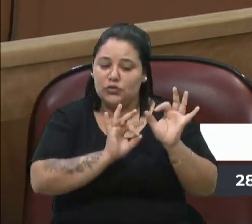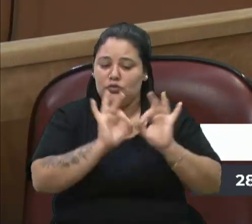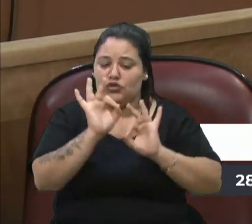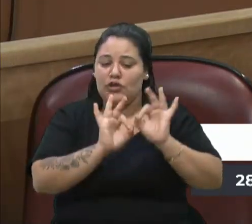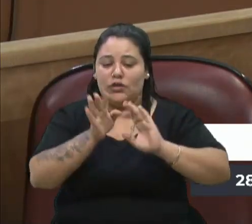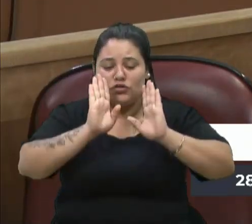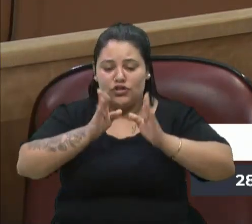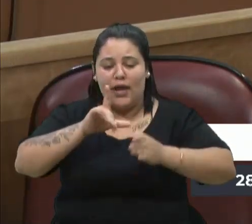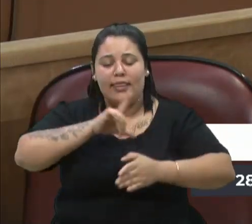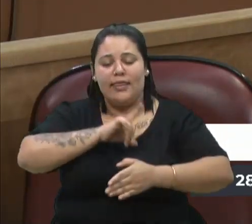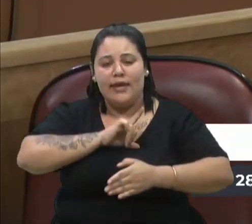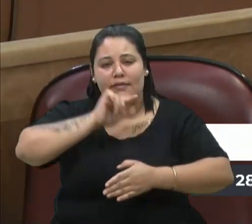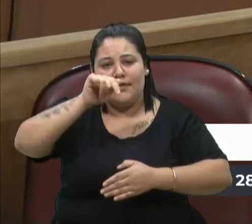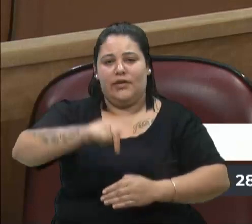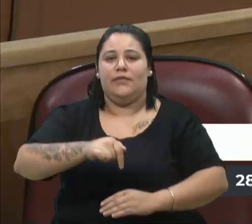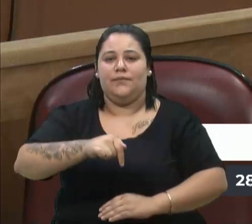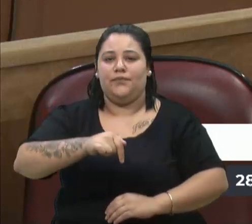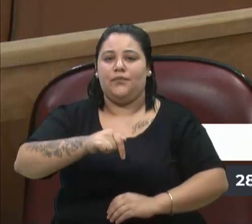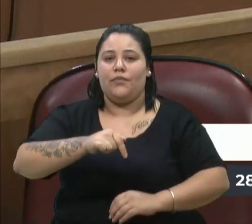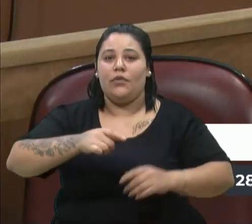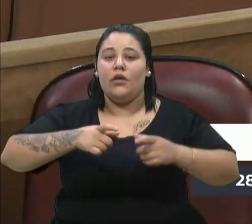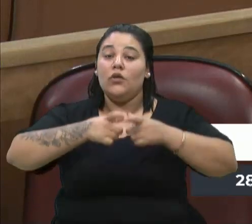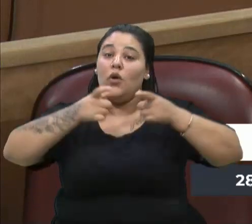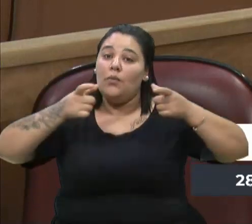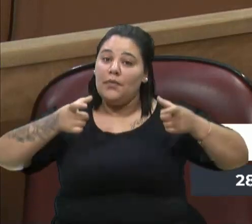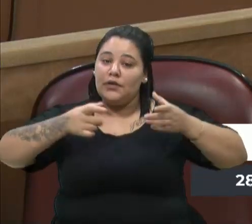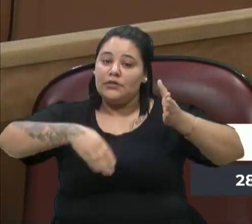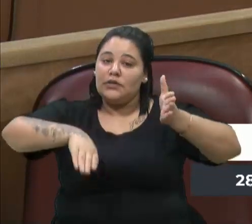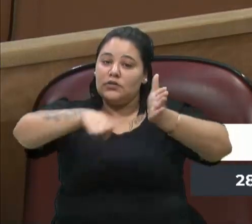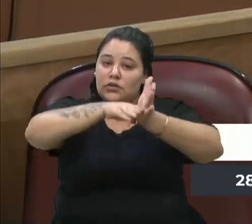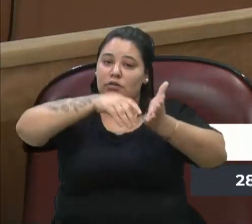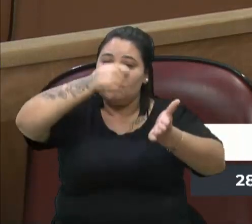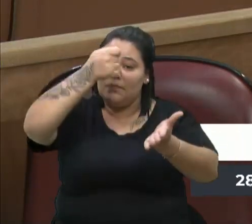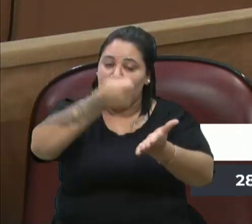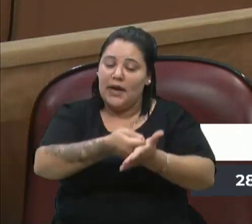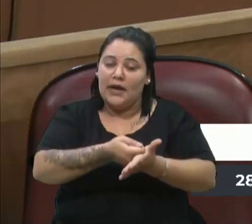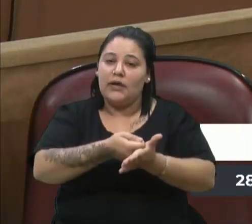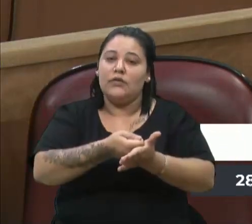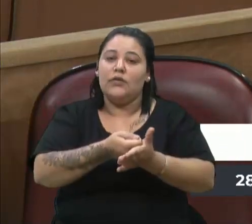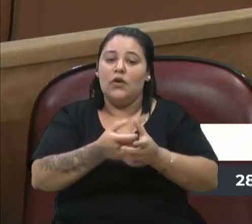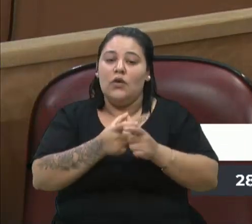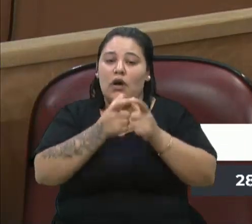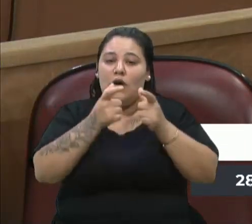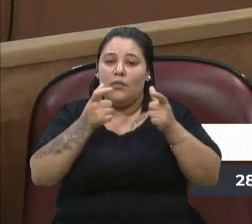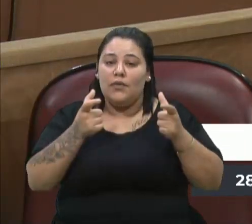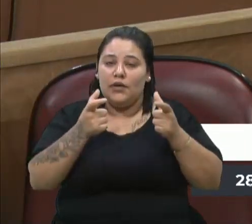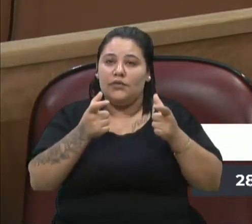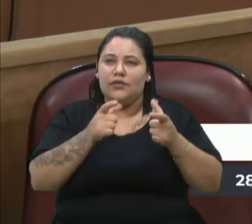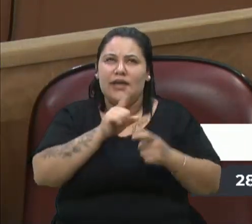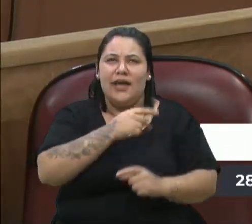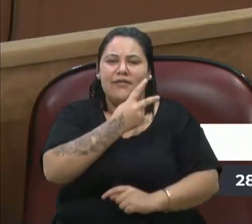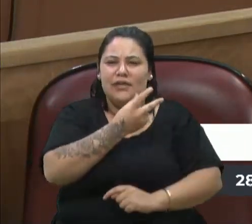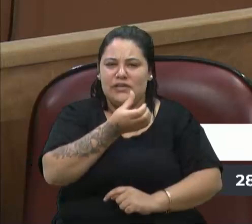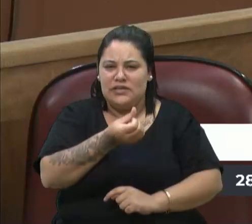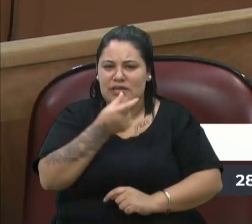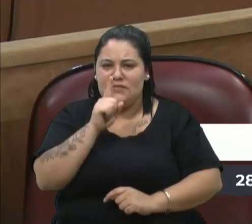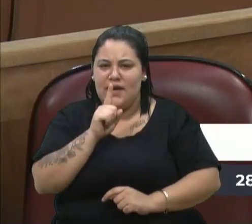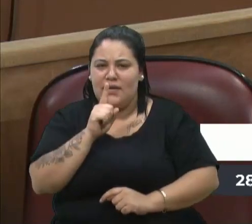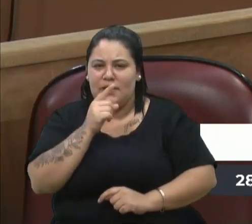cá. Enfim, do aumento do estacionamento pago, o aumento do, enfim, que era 26, vai para 33.